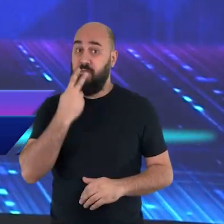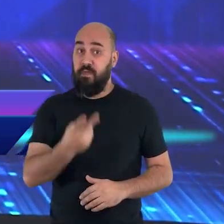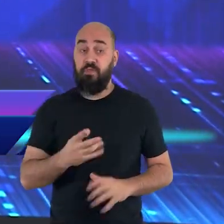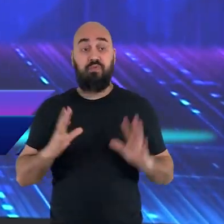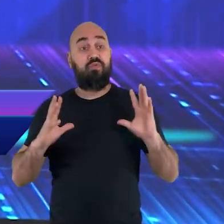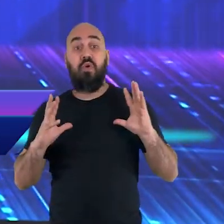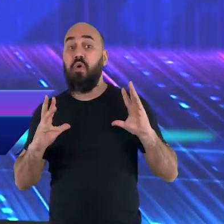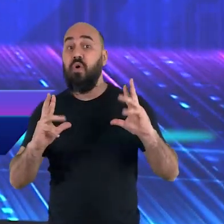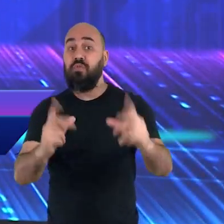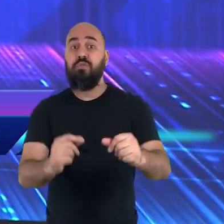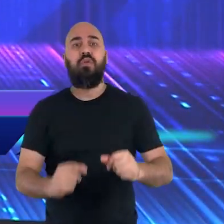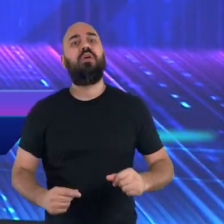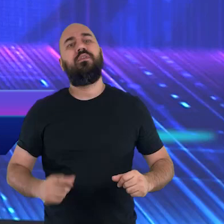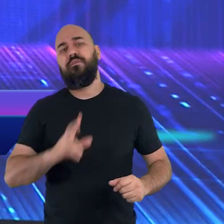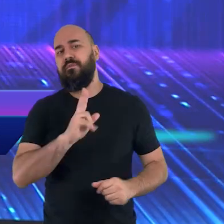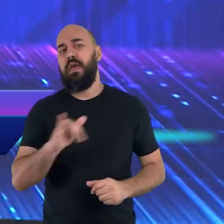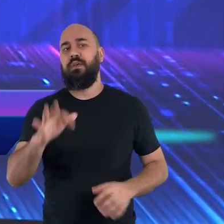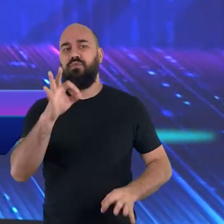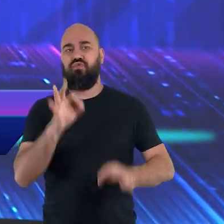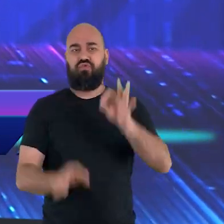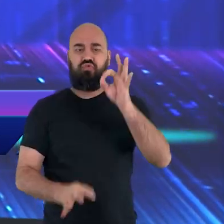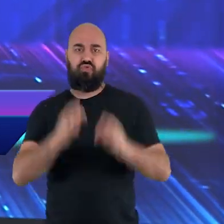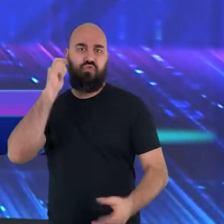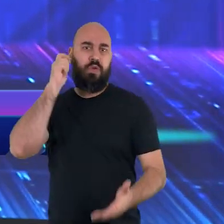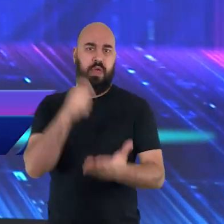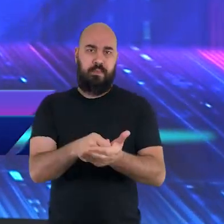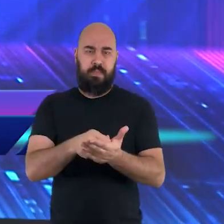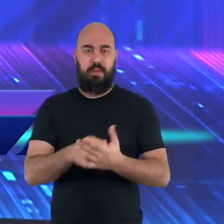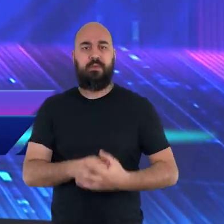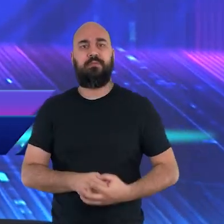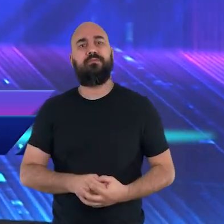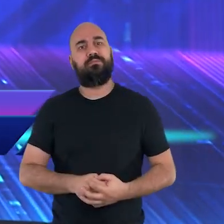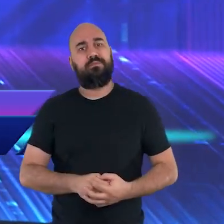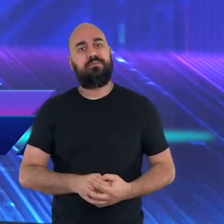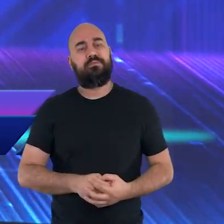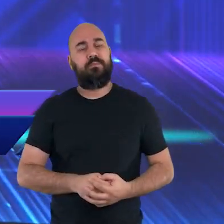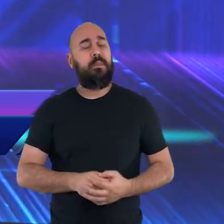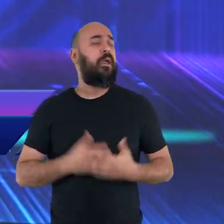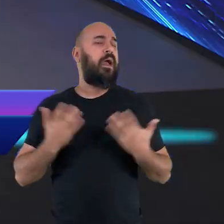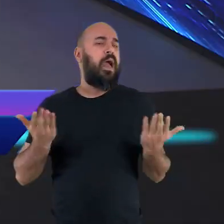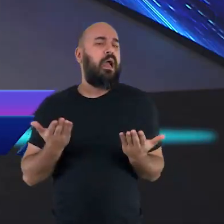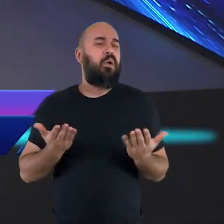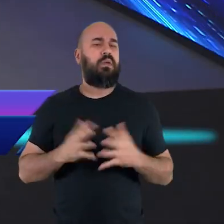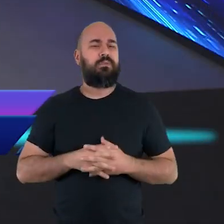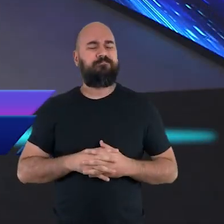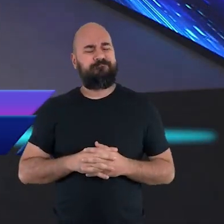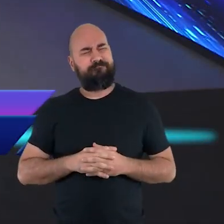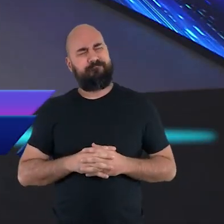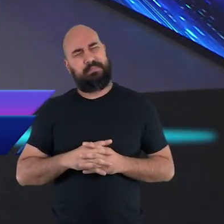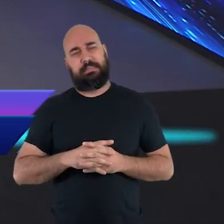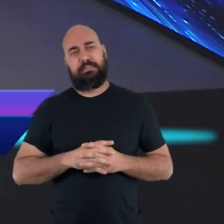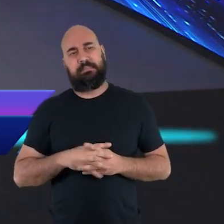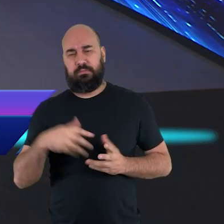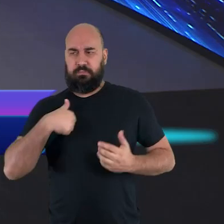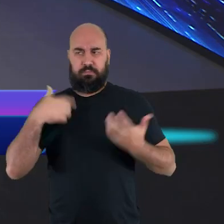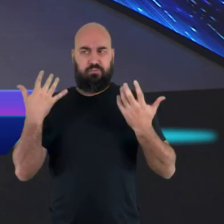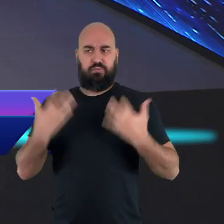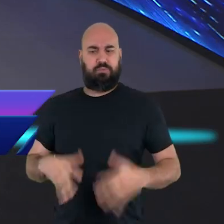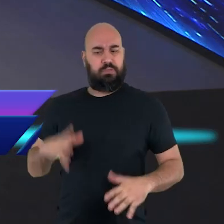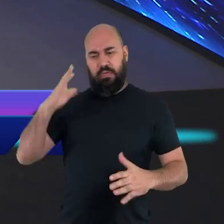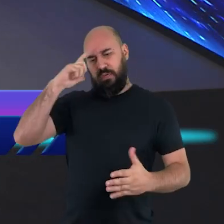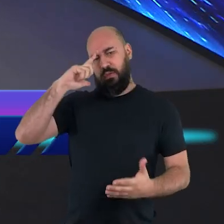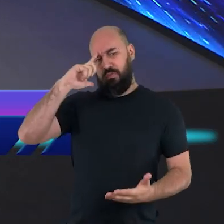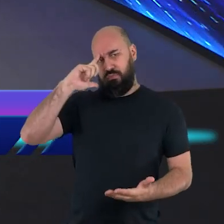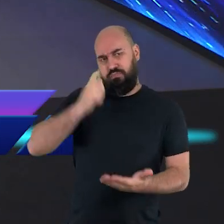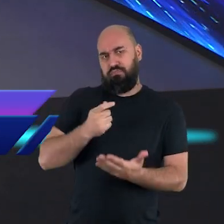levados a esse juízo. Agora, você pode dizer assim, pastor, mas eu não quero ir para esse juízo. Não tem escolha. Não há como. Desde